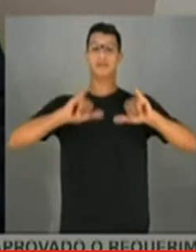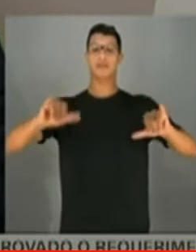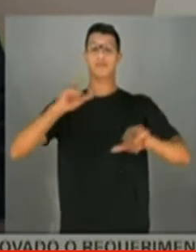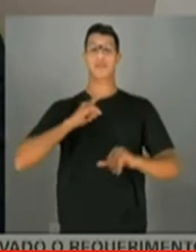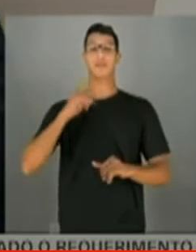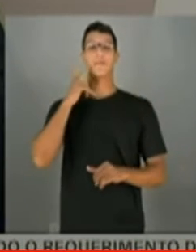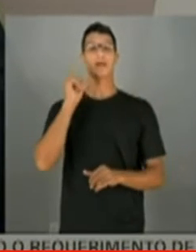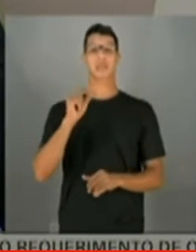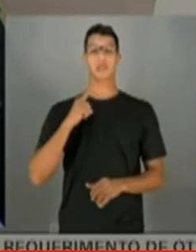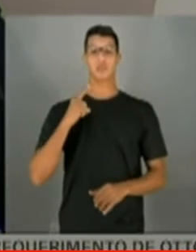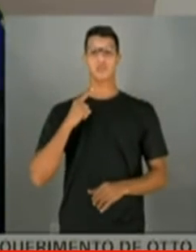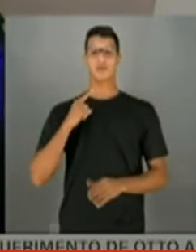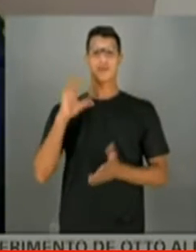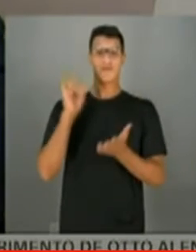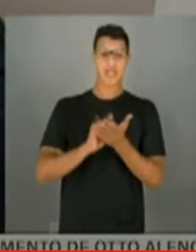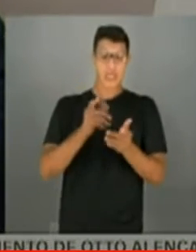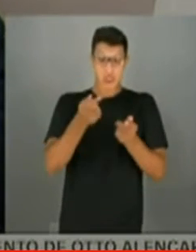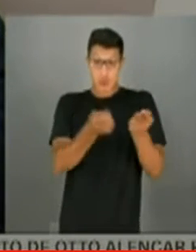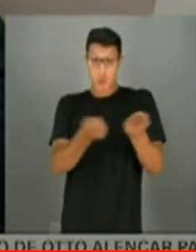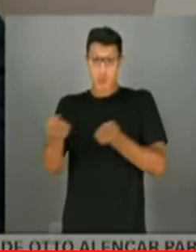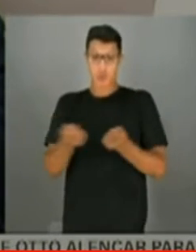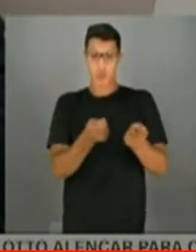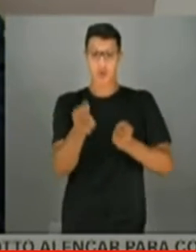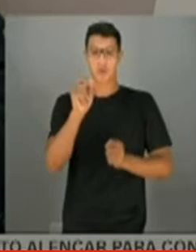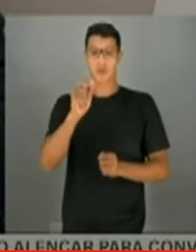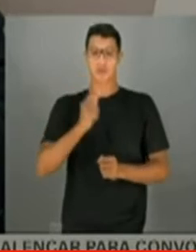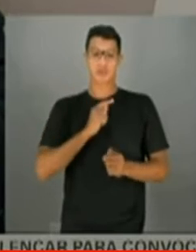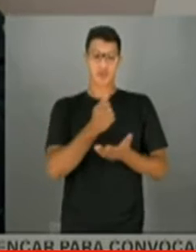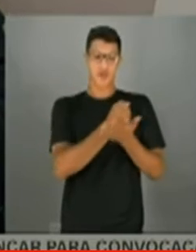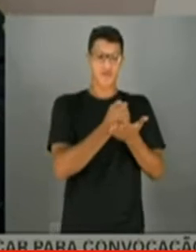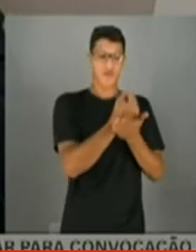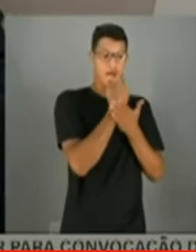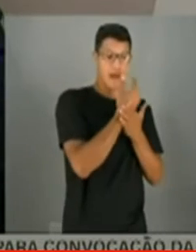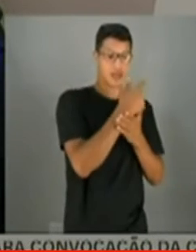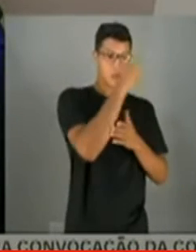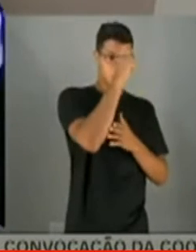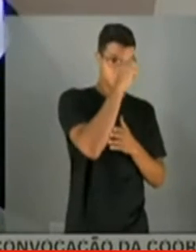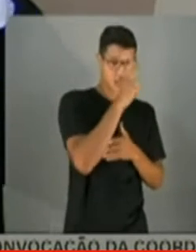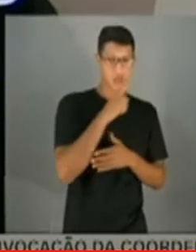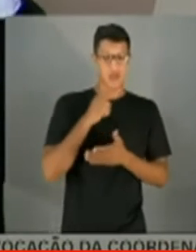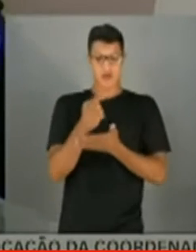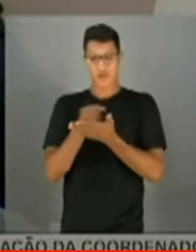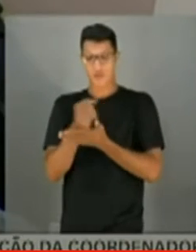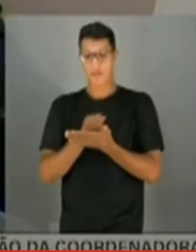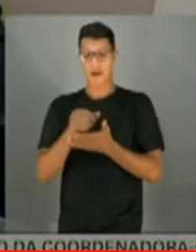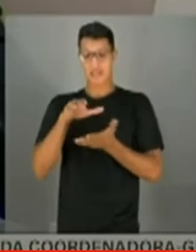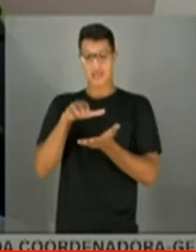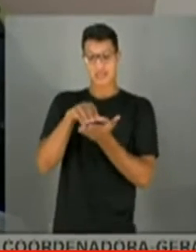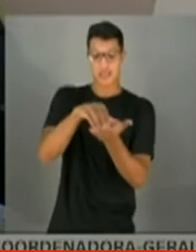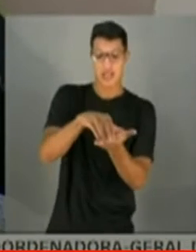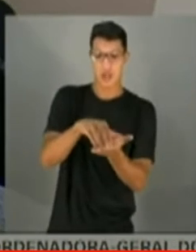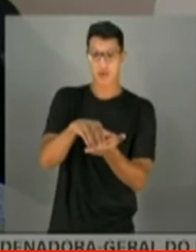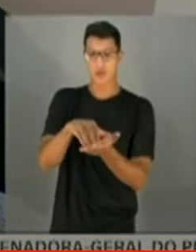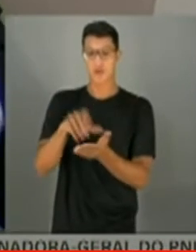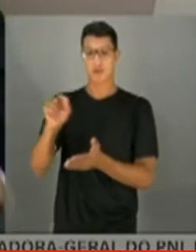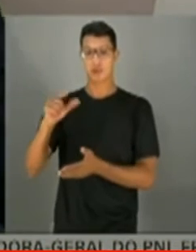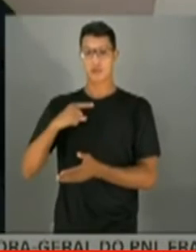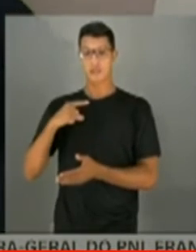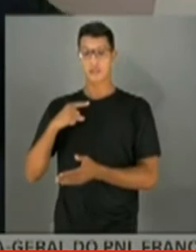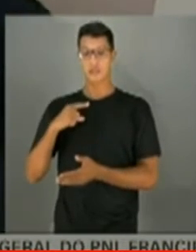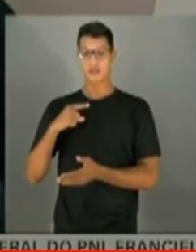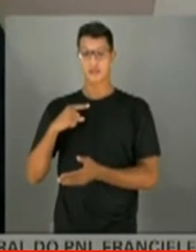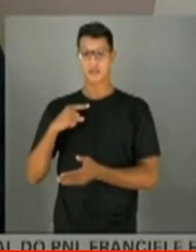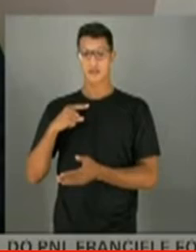para que eu tivesse o real controle do que tinha na farmácia do hospital, do que tinha na farmácia central, do que tinha